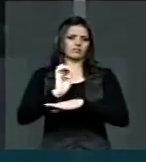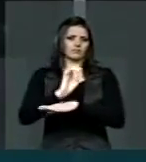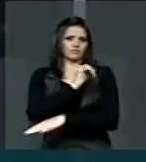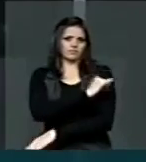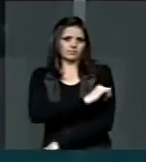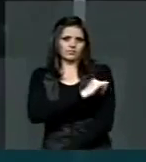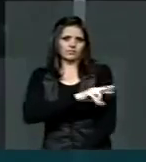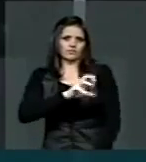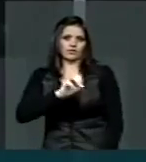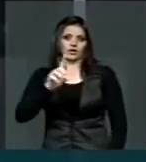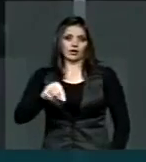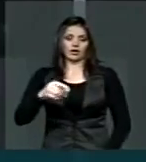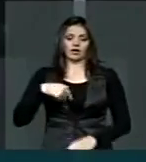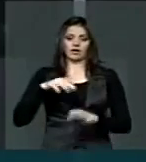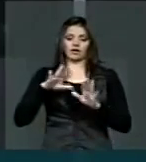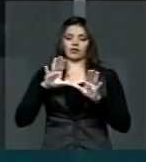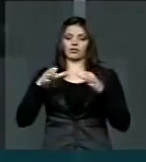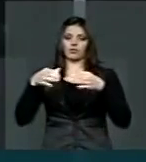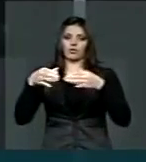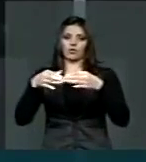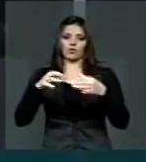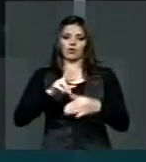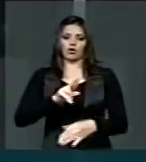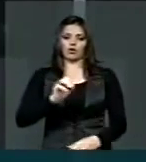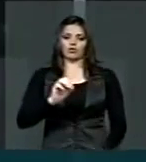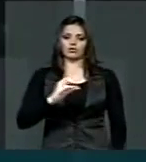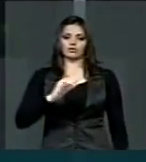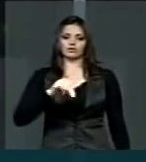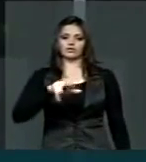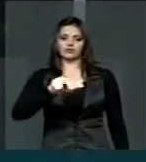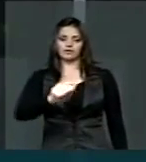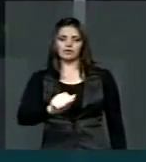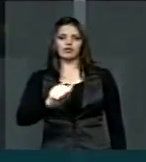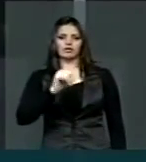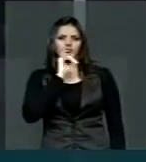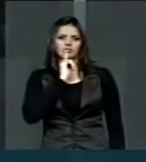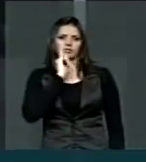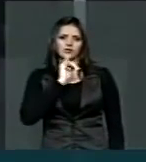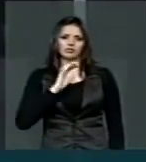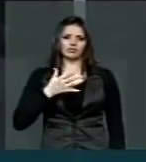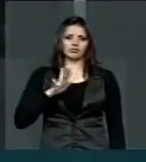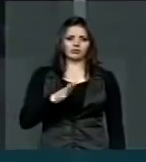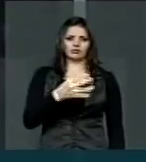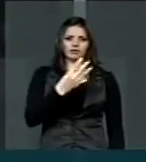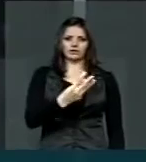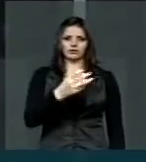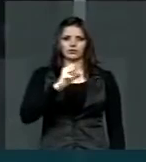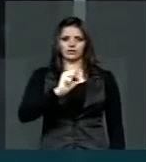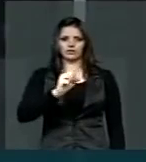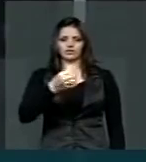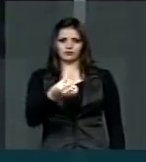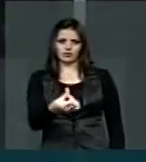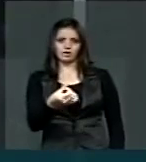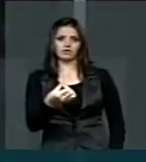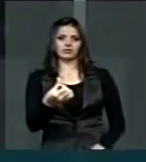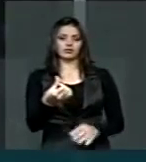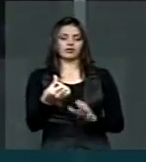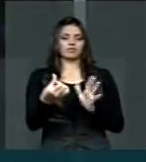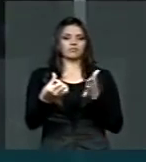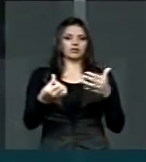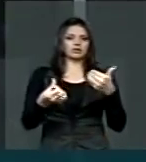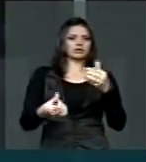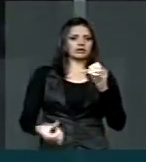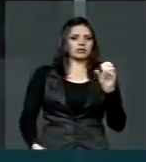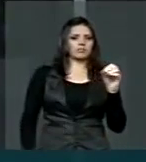Na comunidade da Rocinha, por exemplo, nós vamos encontrar uma taxa que é de 386 por 100 mil